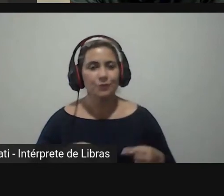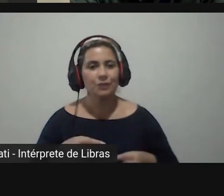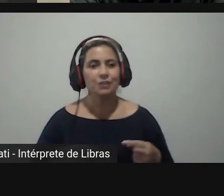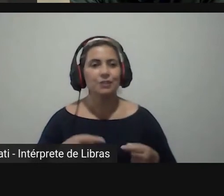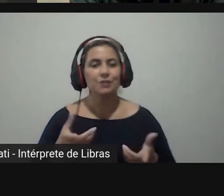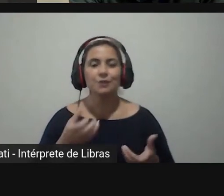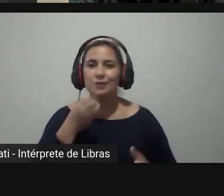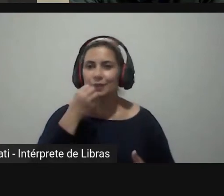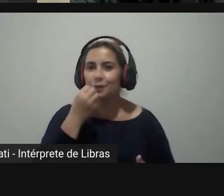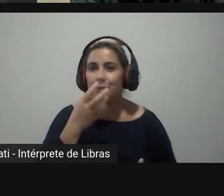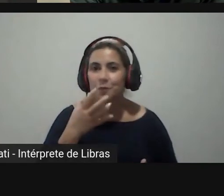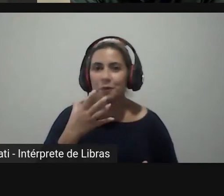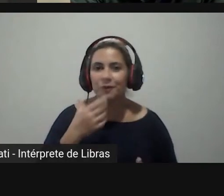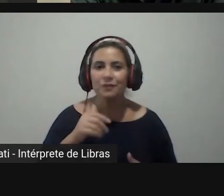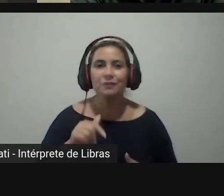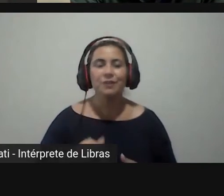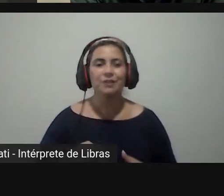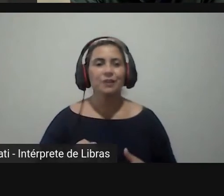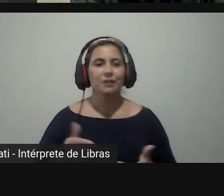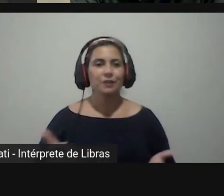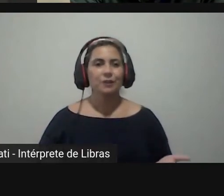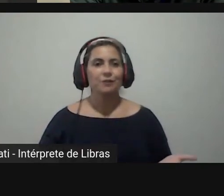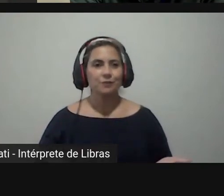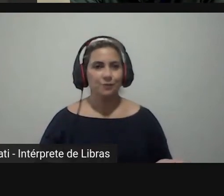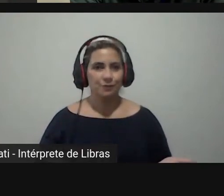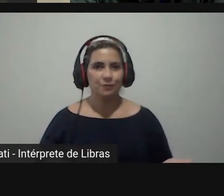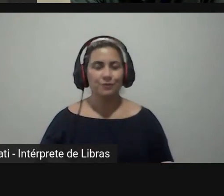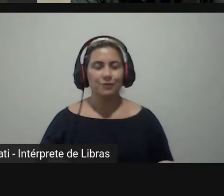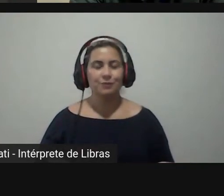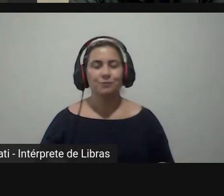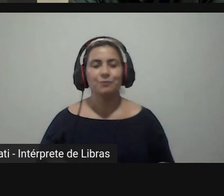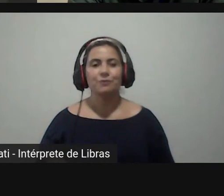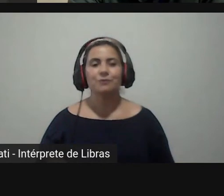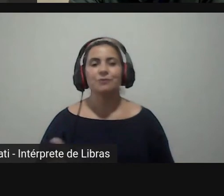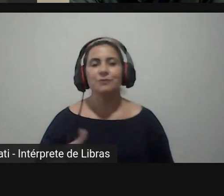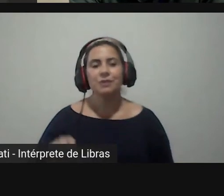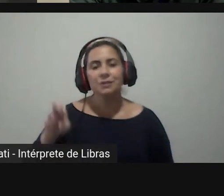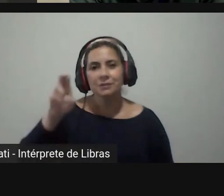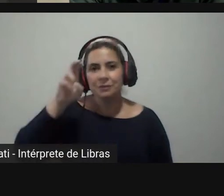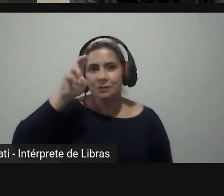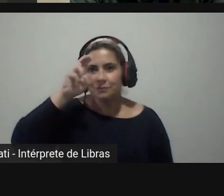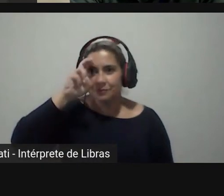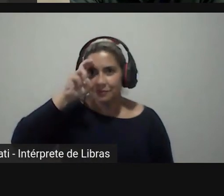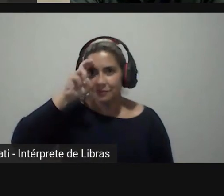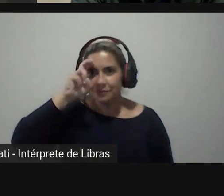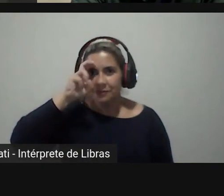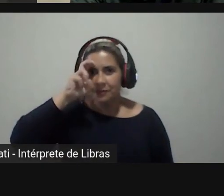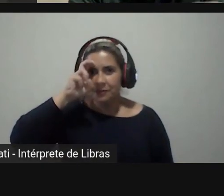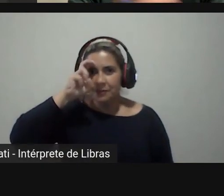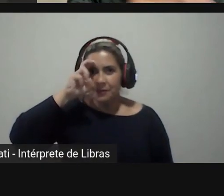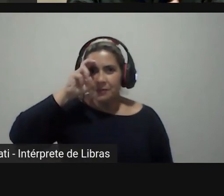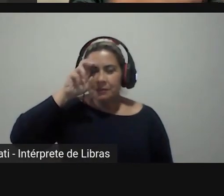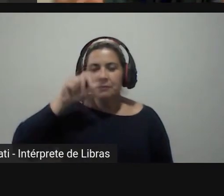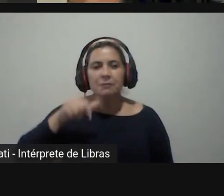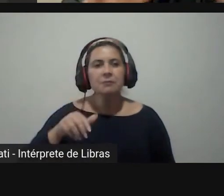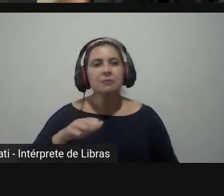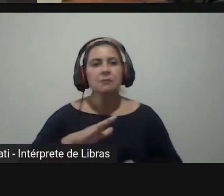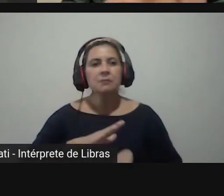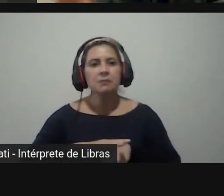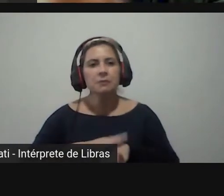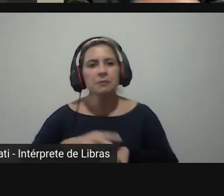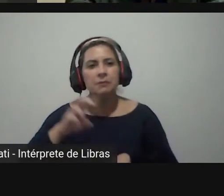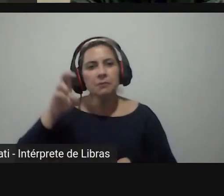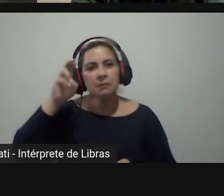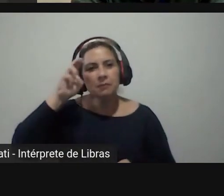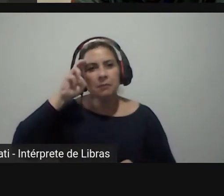agradável aqui essa tarde de quinta-feira já estou perdido no tempo mas o tempo passado presente e futuro